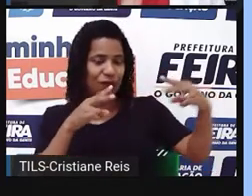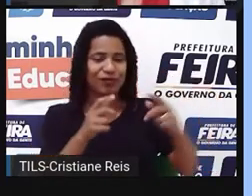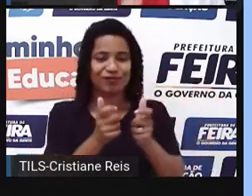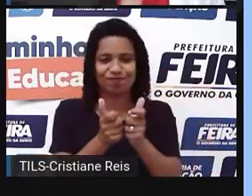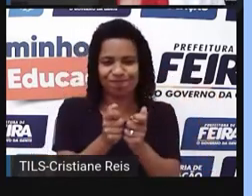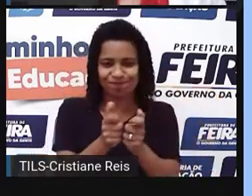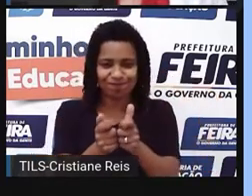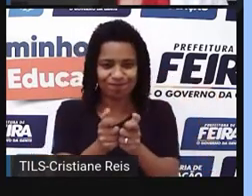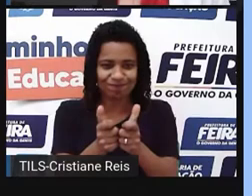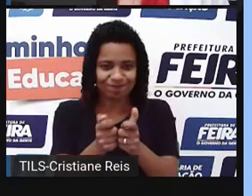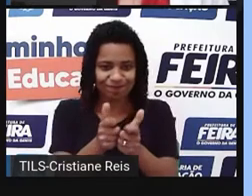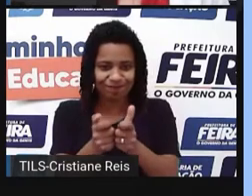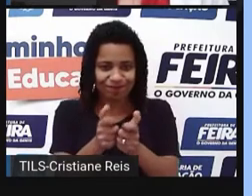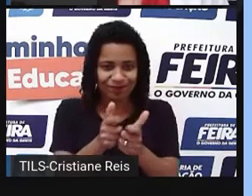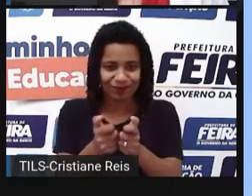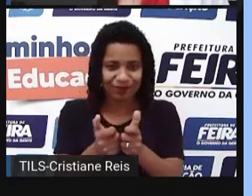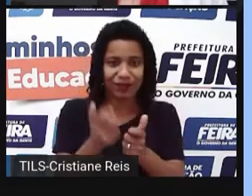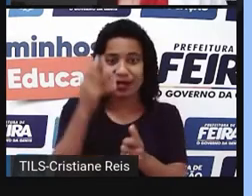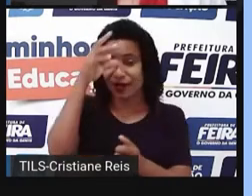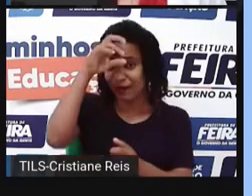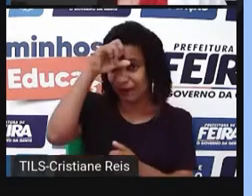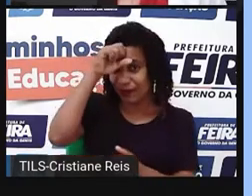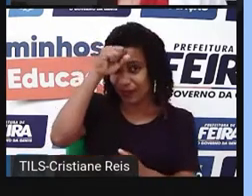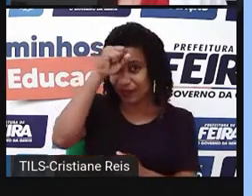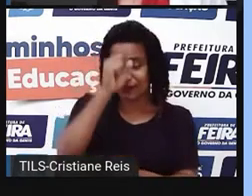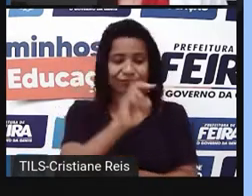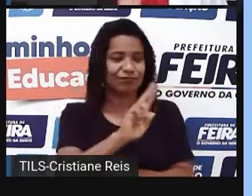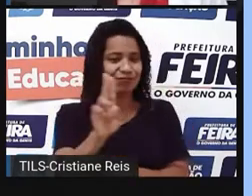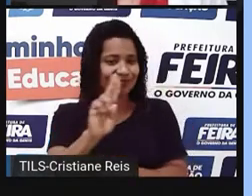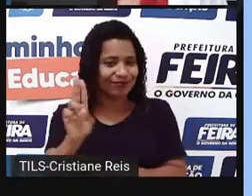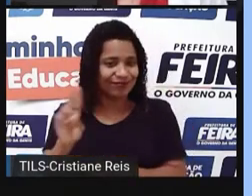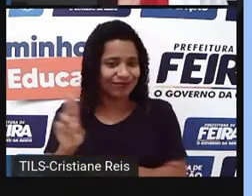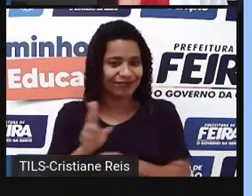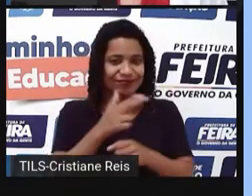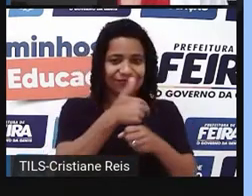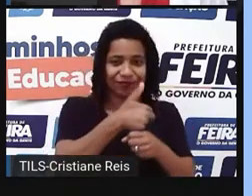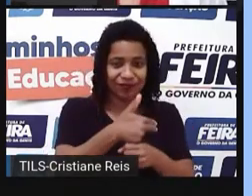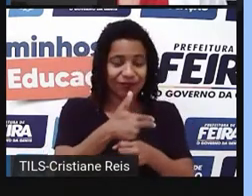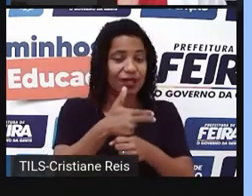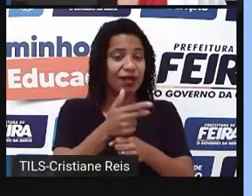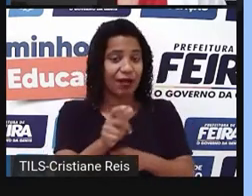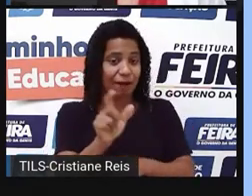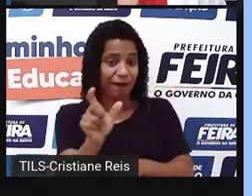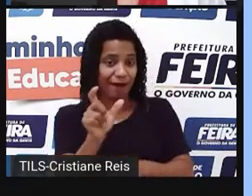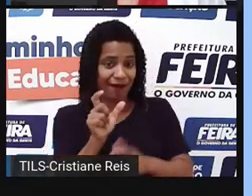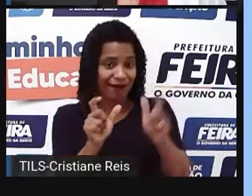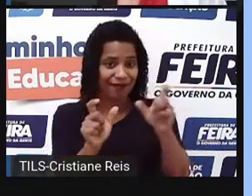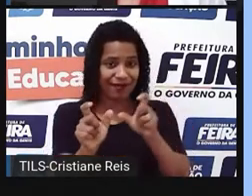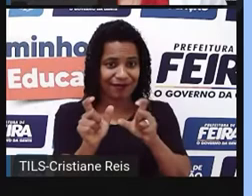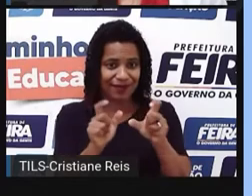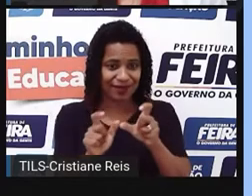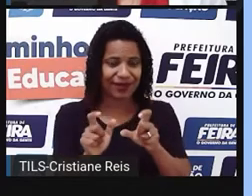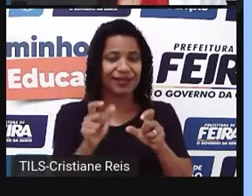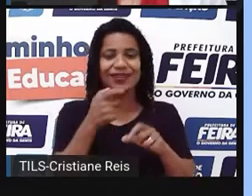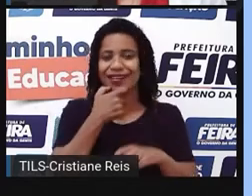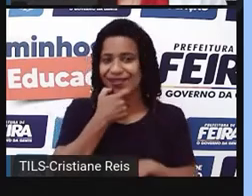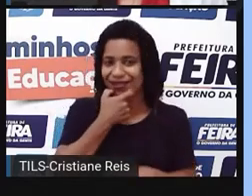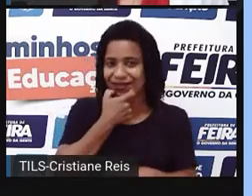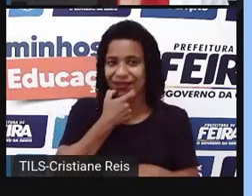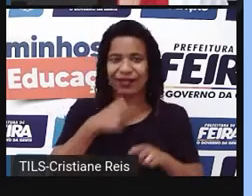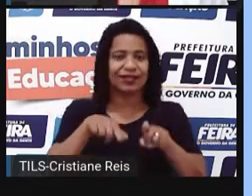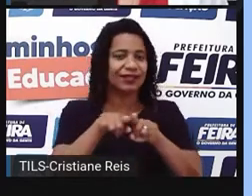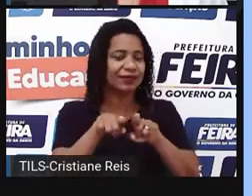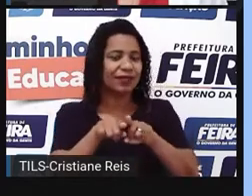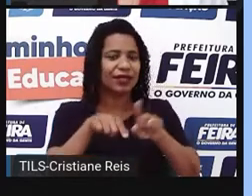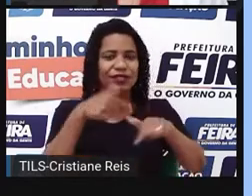falei, para ampliar o nosso repertório lexical e vamos desempenhar atividades de comandos, ordem e instruções,